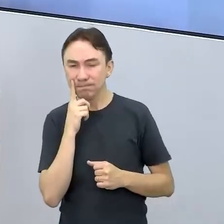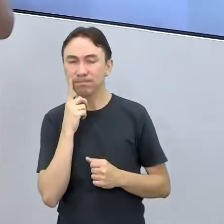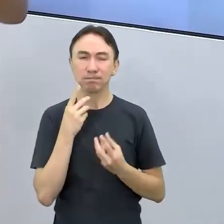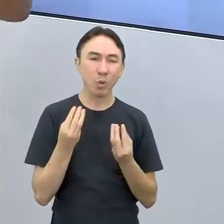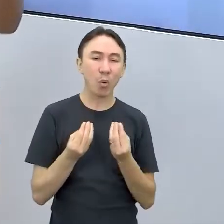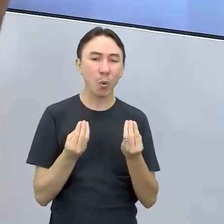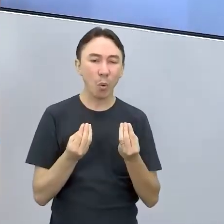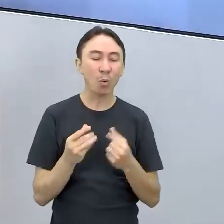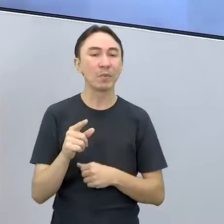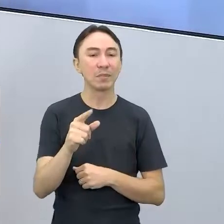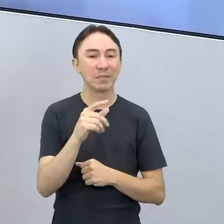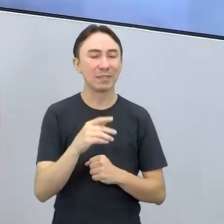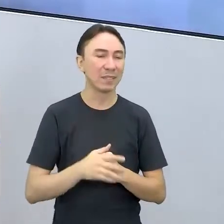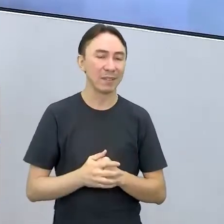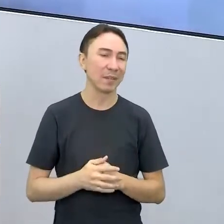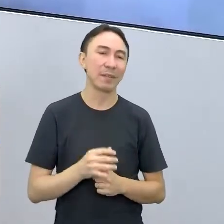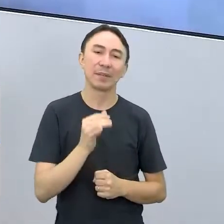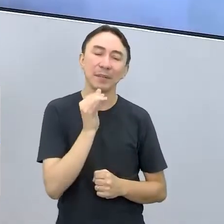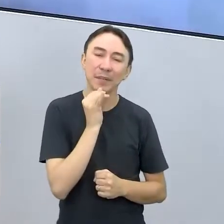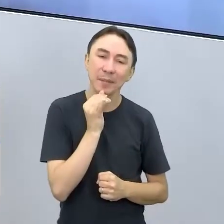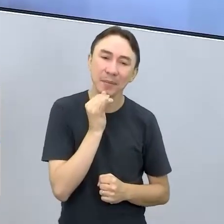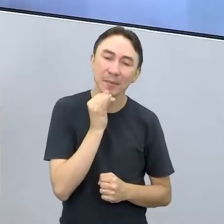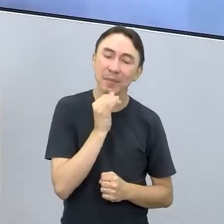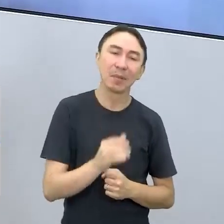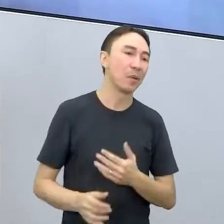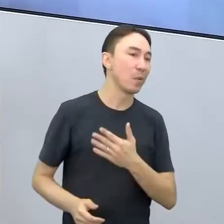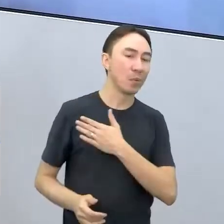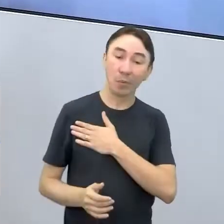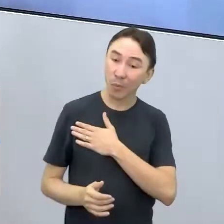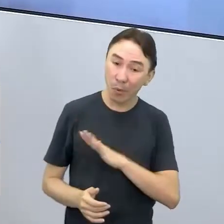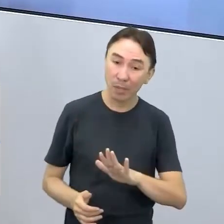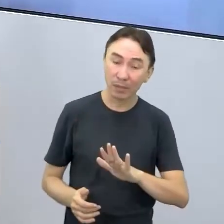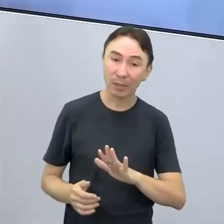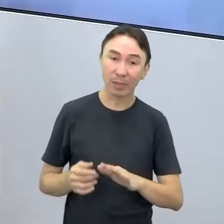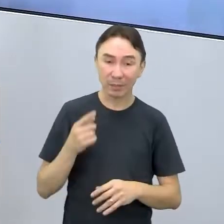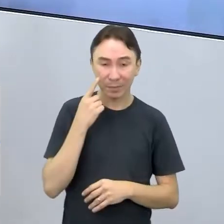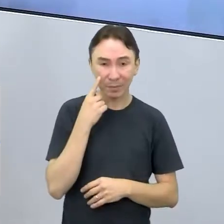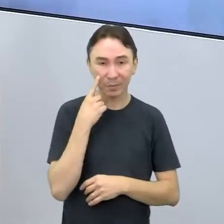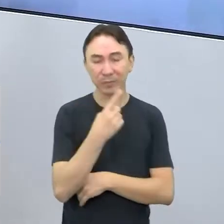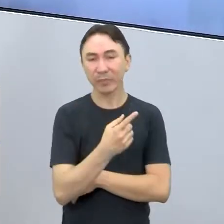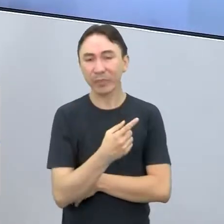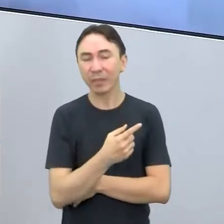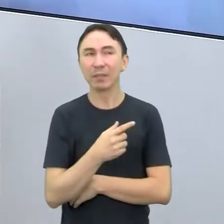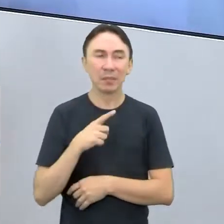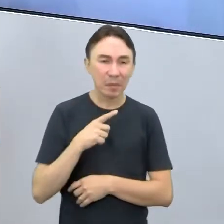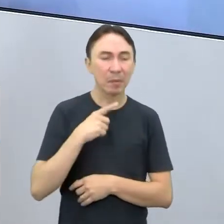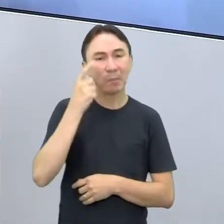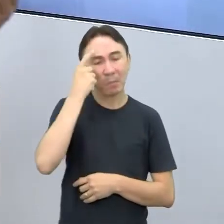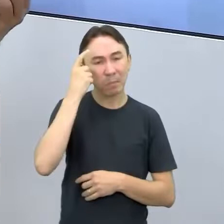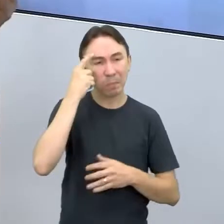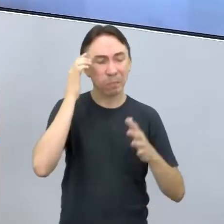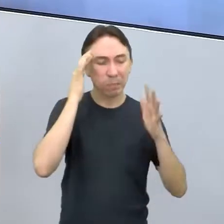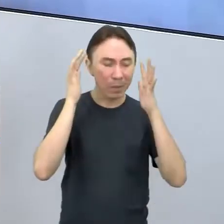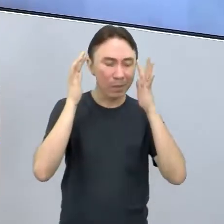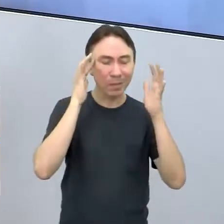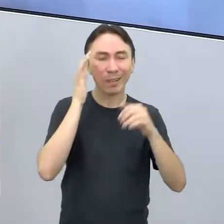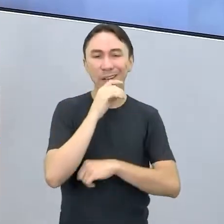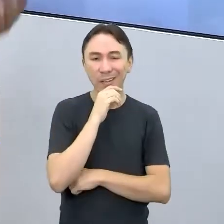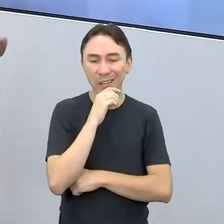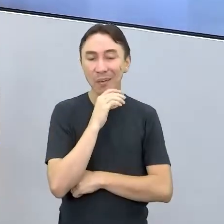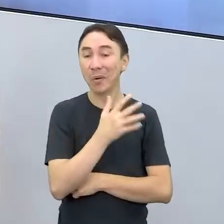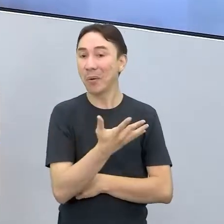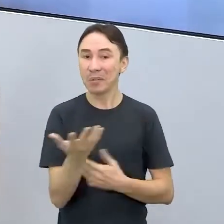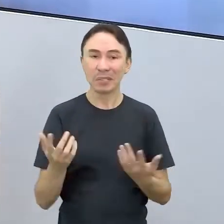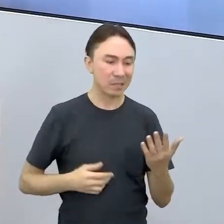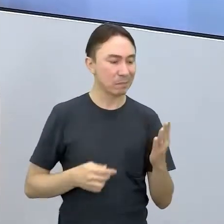não gosta de ser rechaçado por aquilo que você escreve, então pensa direitinho sobre aquilo que você escreve. Ou então não escreva, porque tudo aquilo